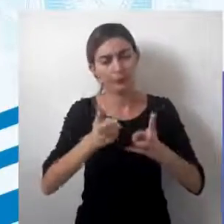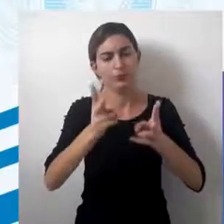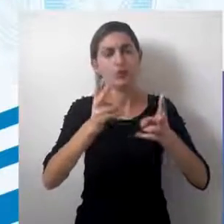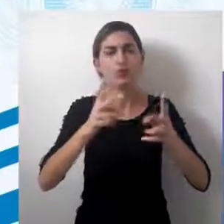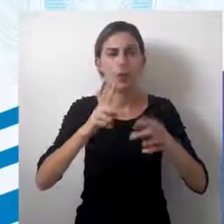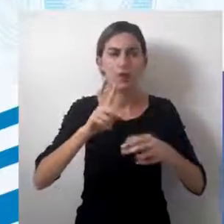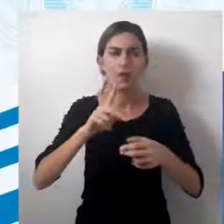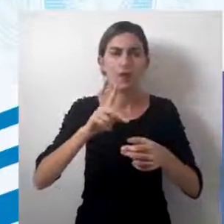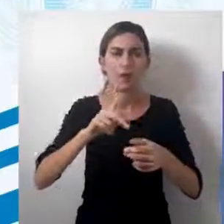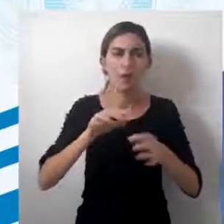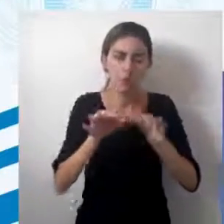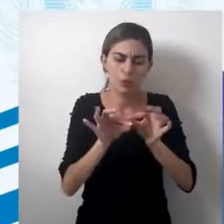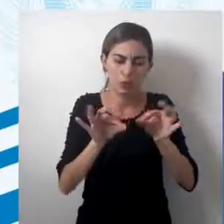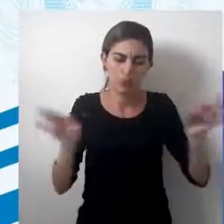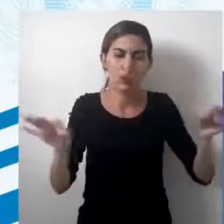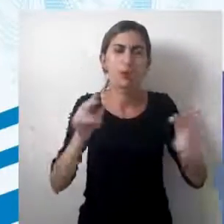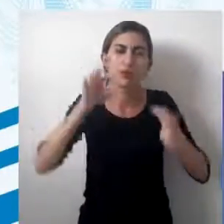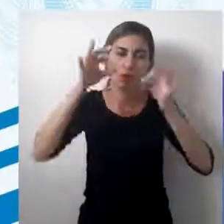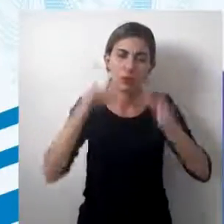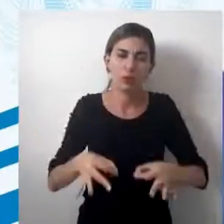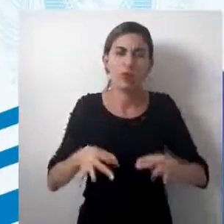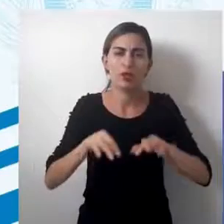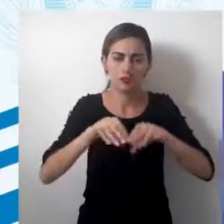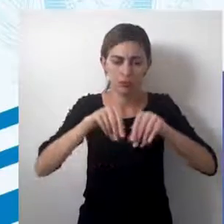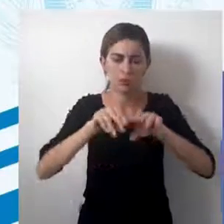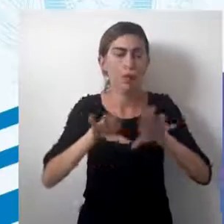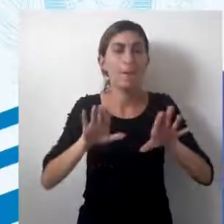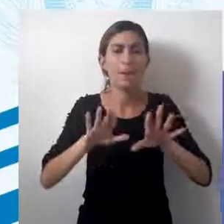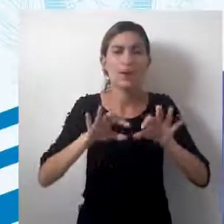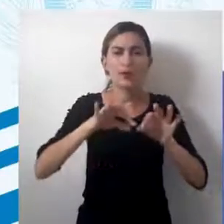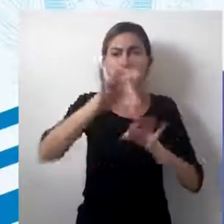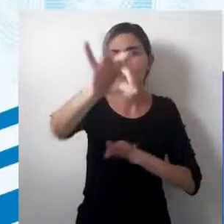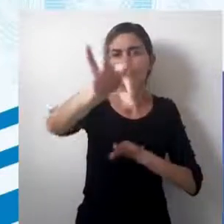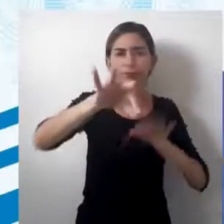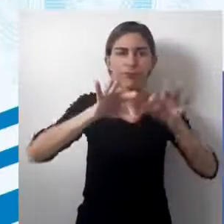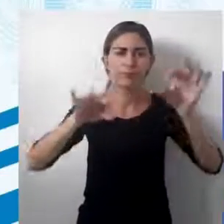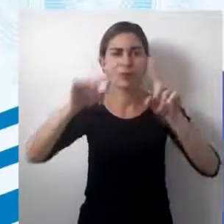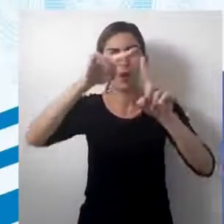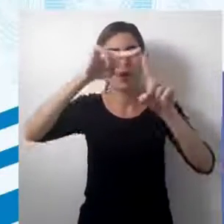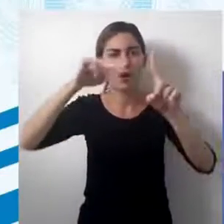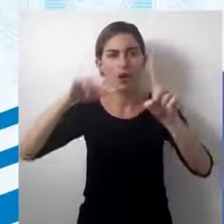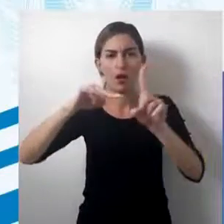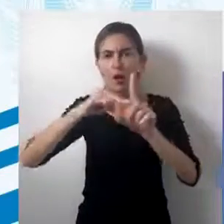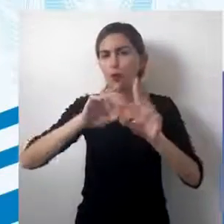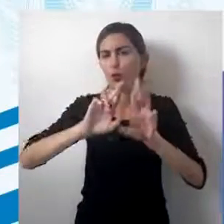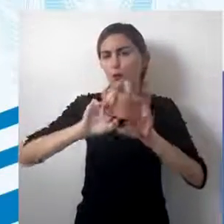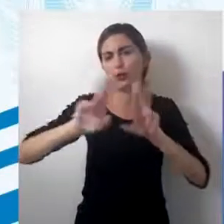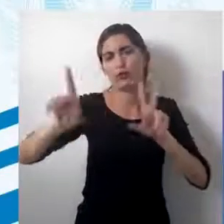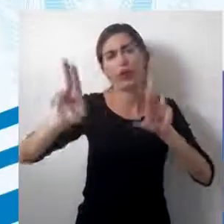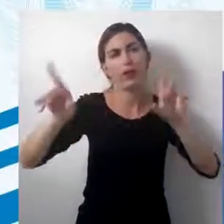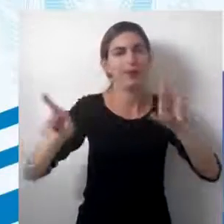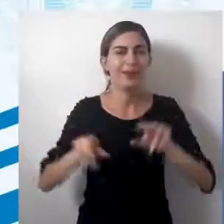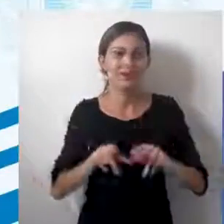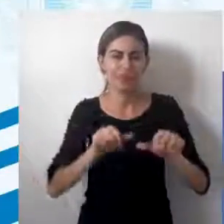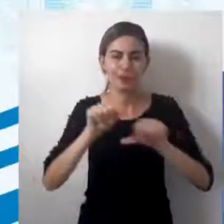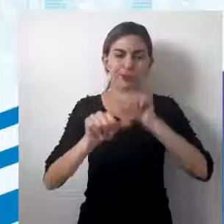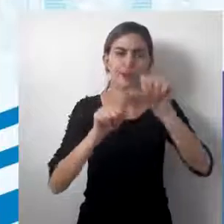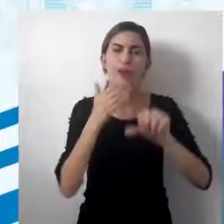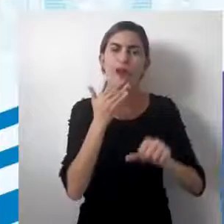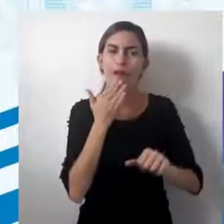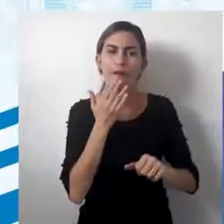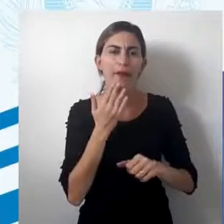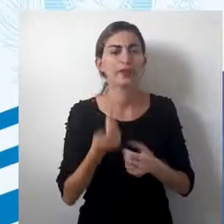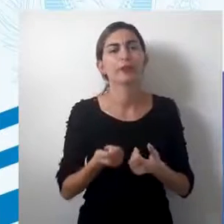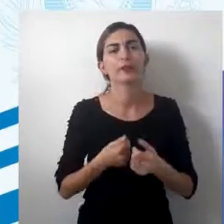real da superfície representada, mas não mantém as formas, direções e ângulos. Então ela tem um certo grau de distorção.